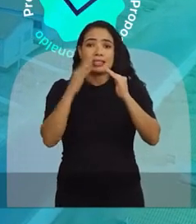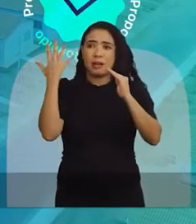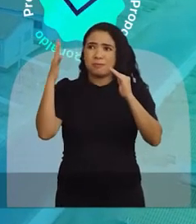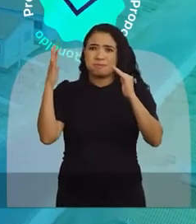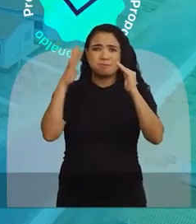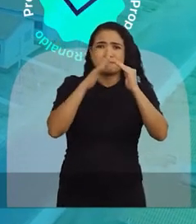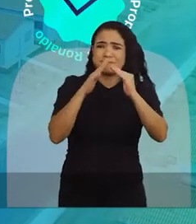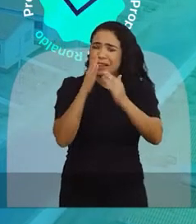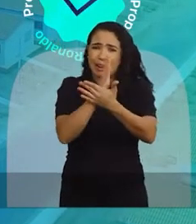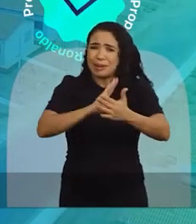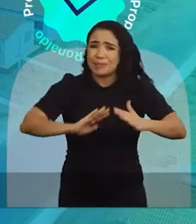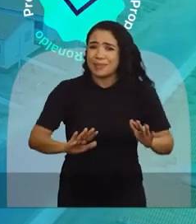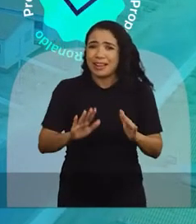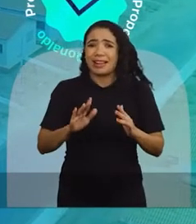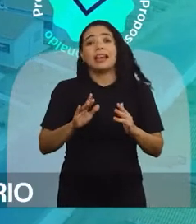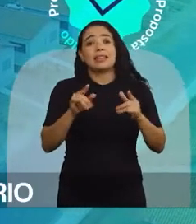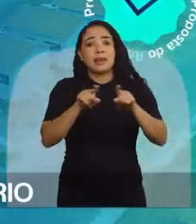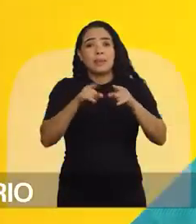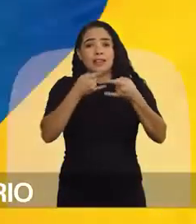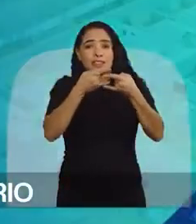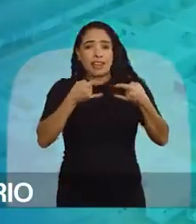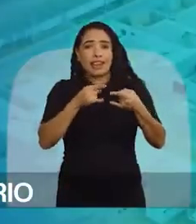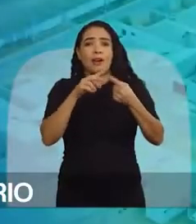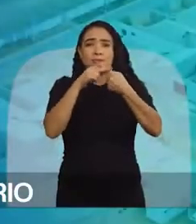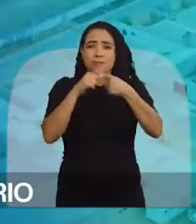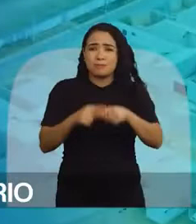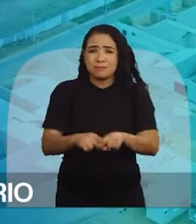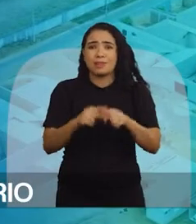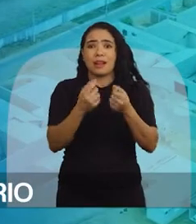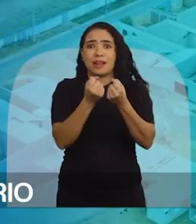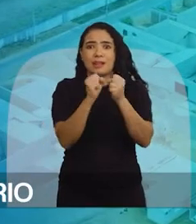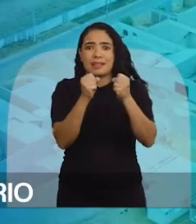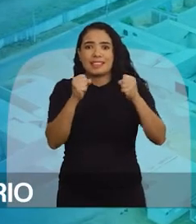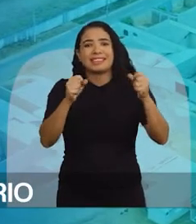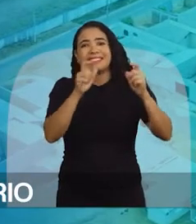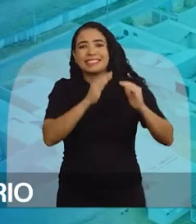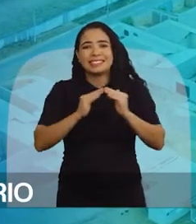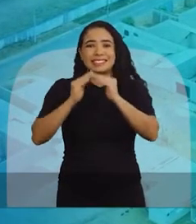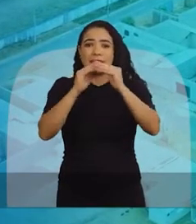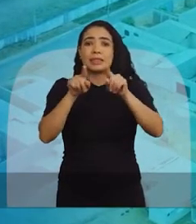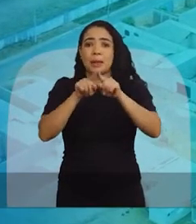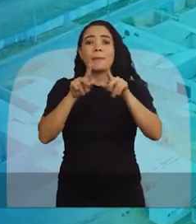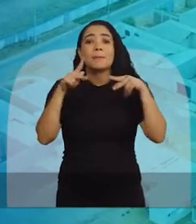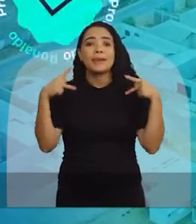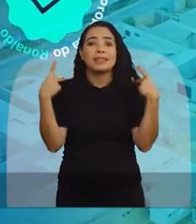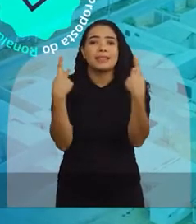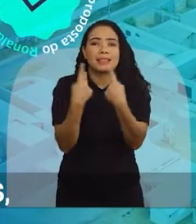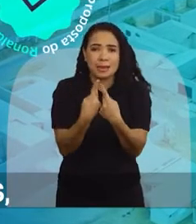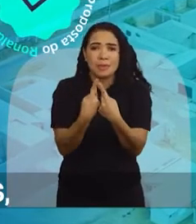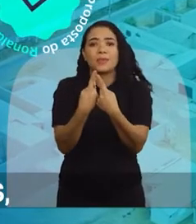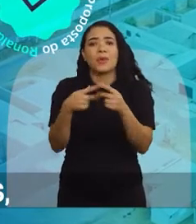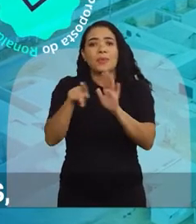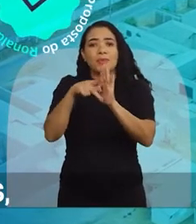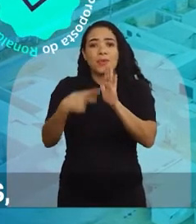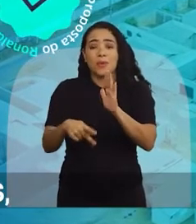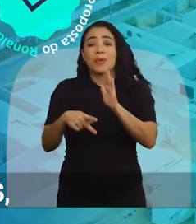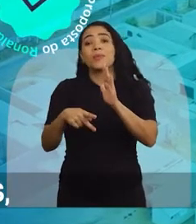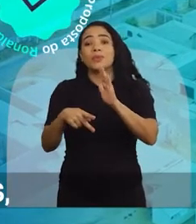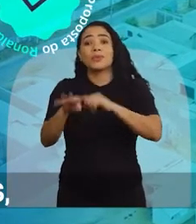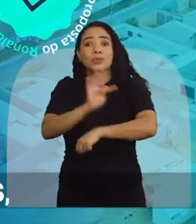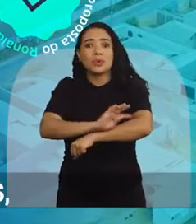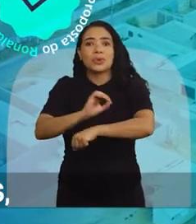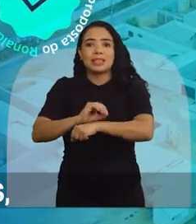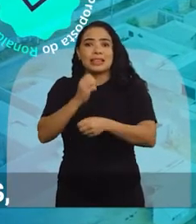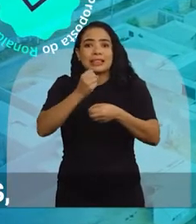para reforma e ampliação. E na capital, vai usar o patrimônio imobiliário que pertence ao Estado para fazer bairros